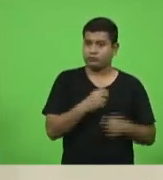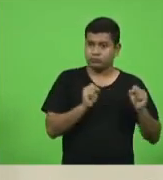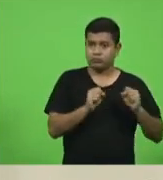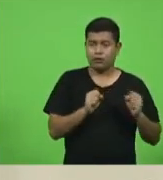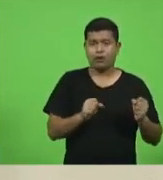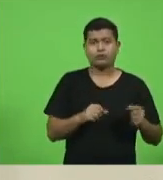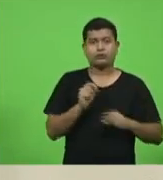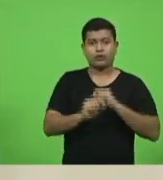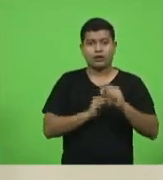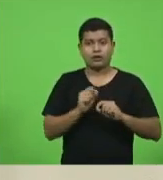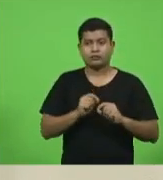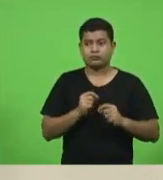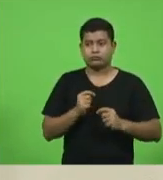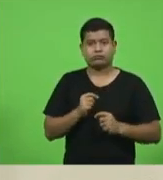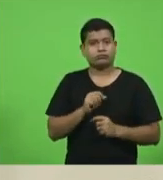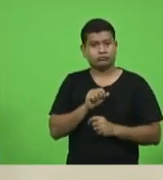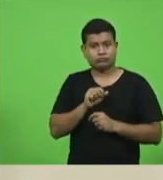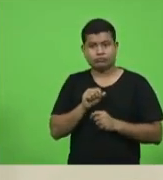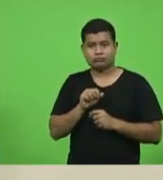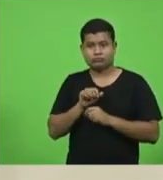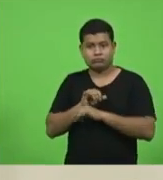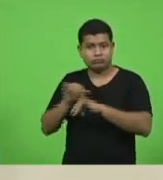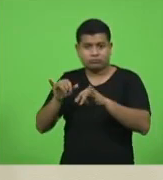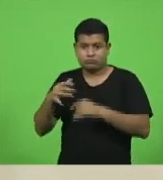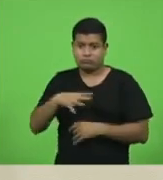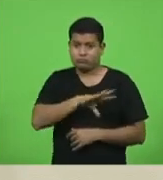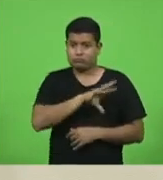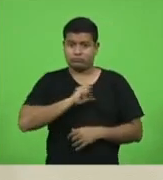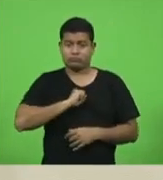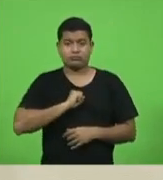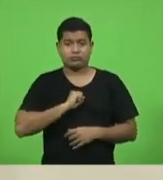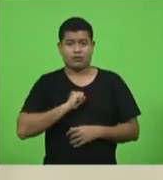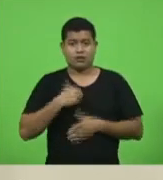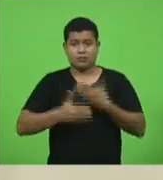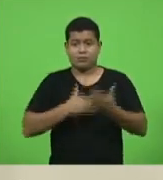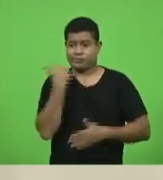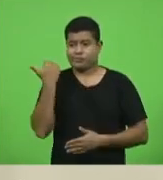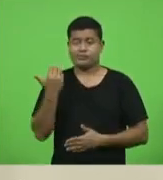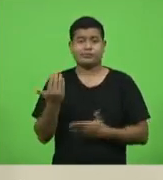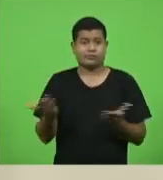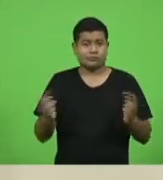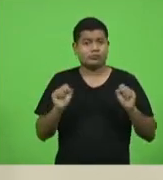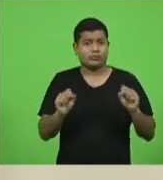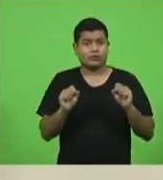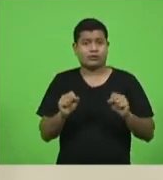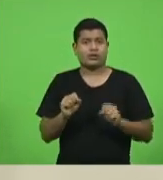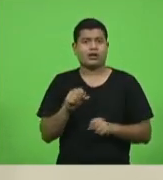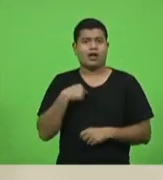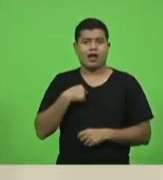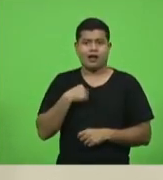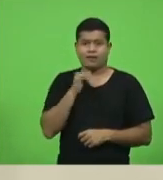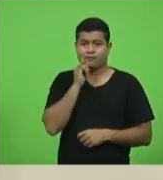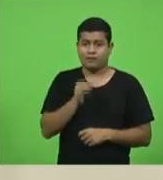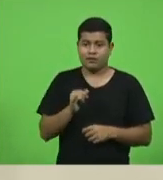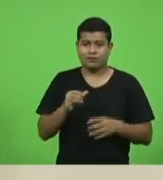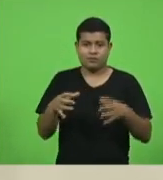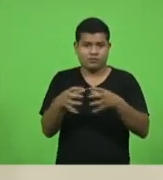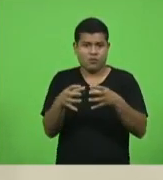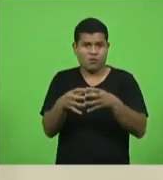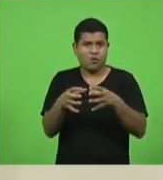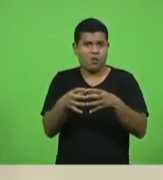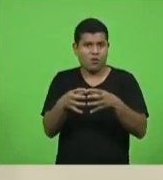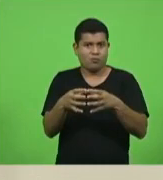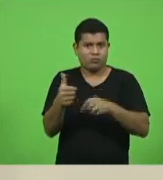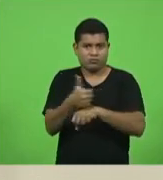não. Então, nós estamos falando aqui não de uma categoria de profissionais que tem que ser vacinada. Nós